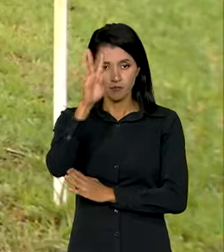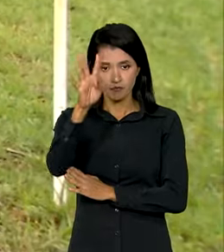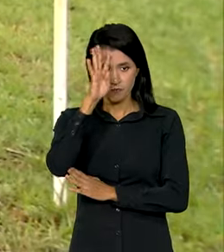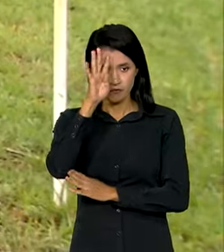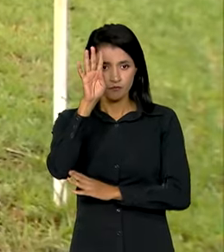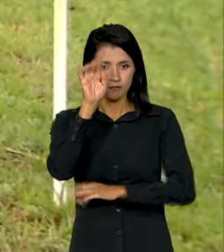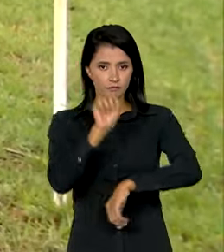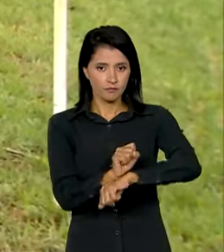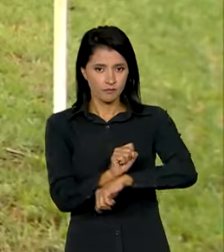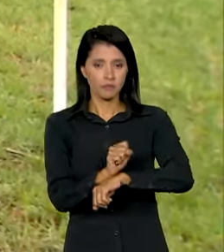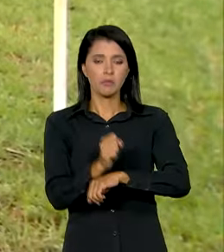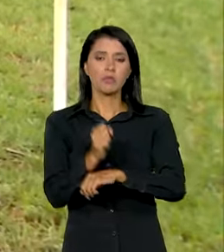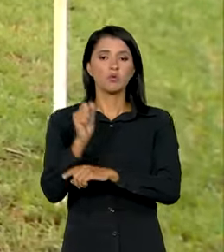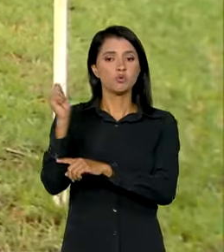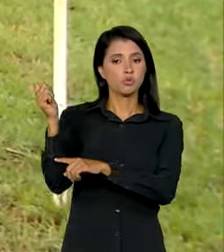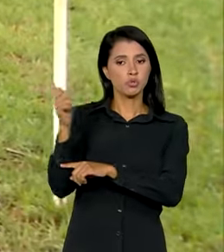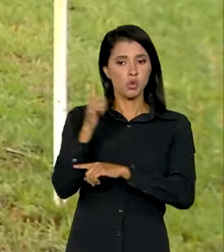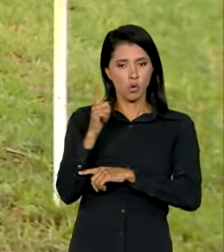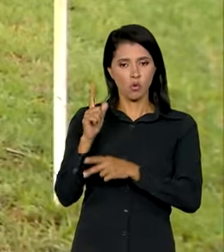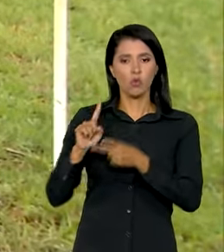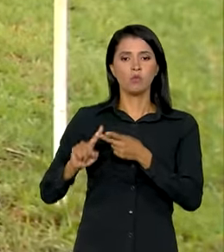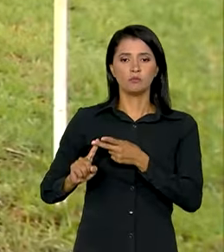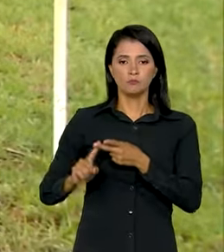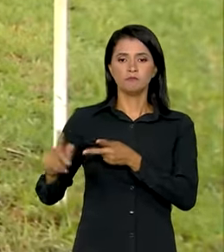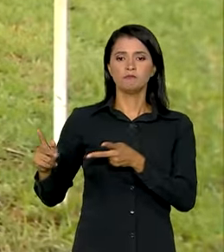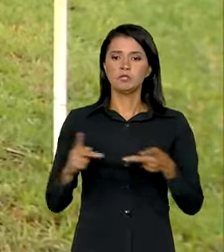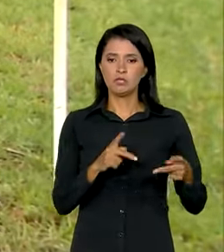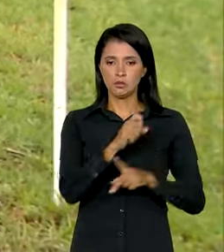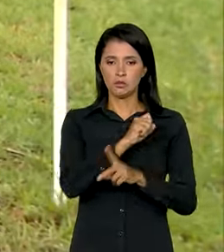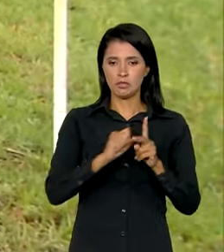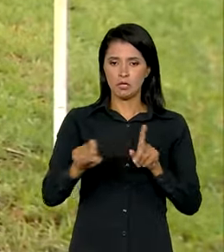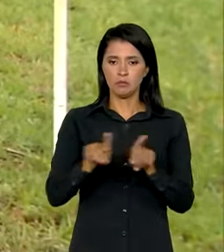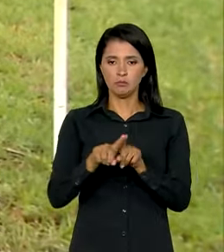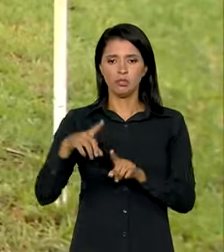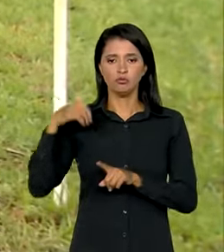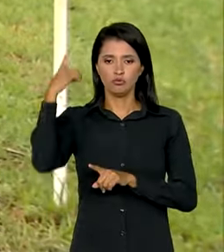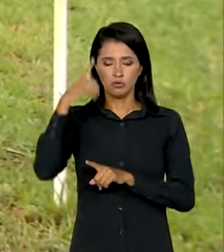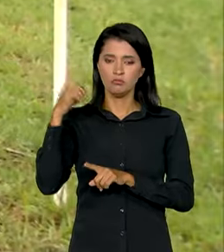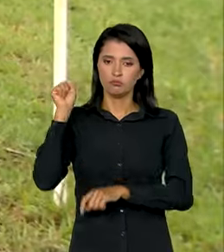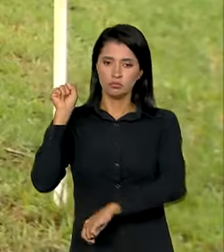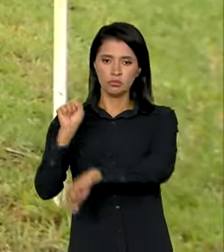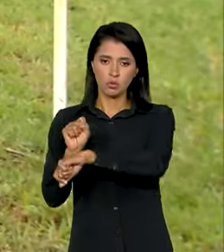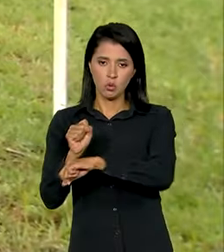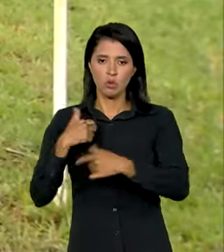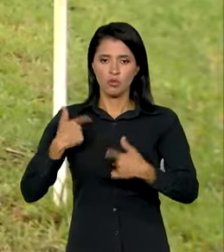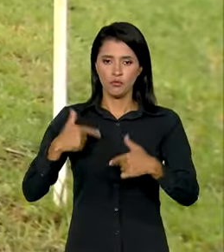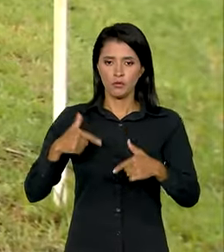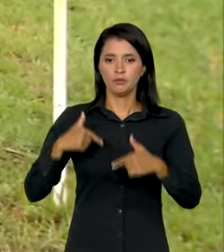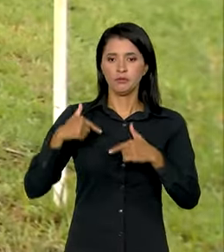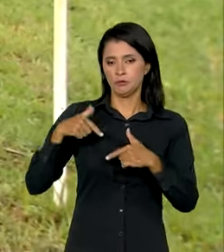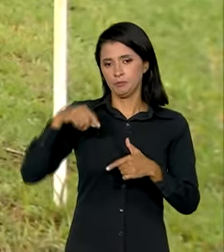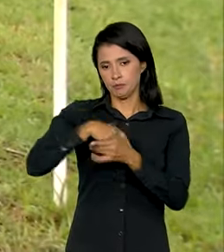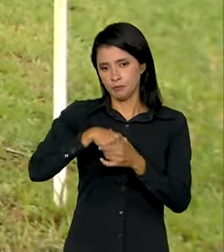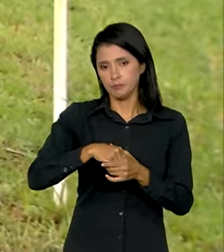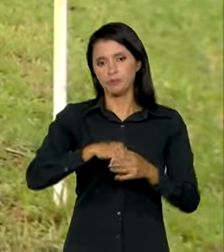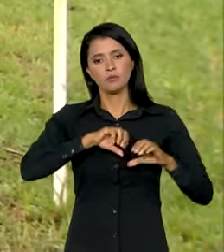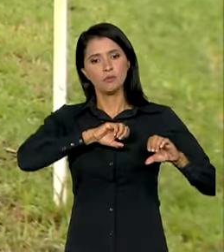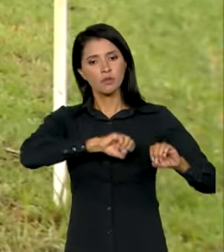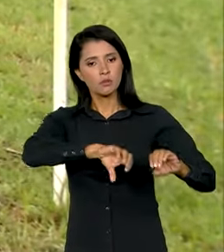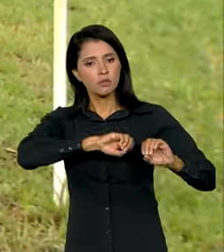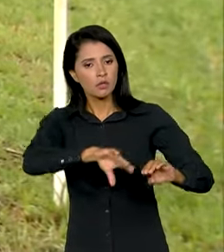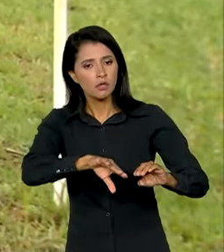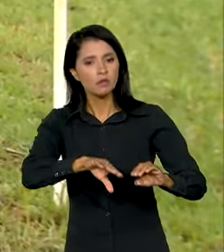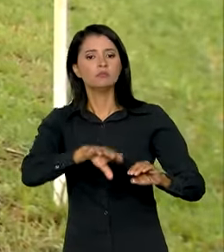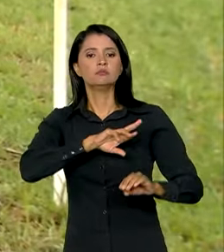suspensos os banhos de sol, as visitas sociais e de advogados e as atividades laborais, educacionais